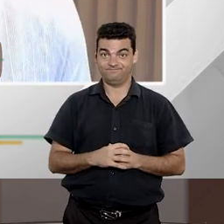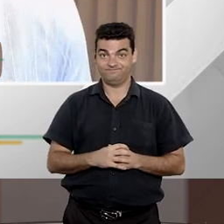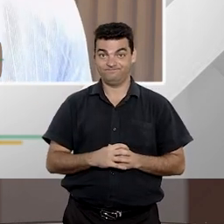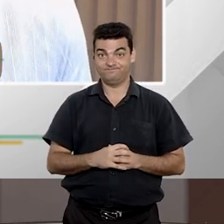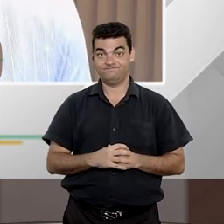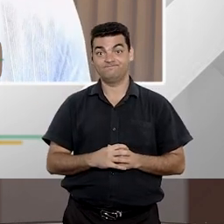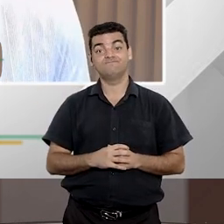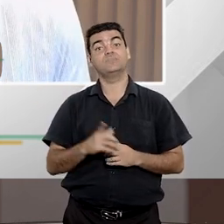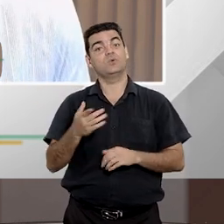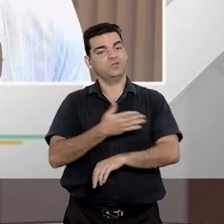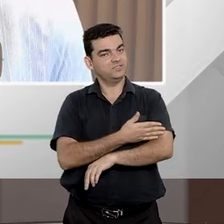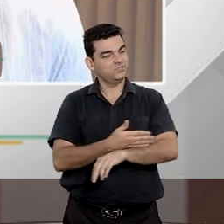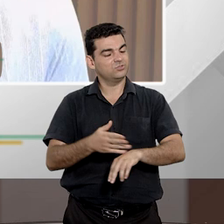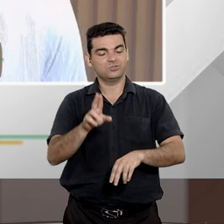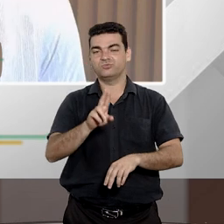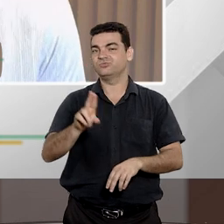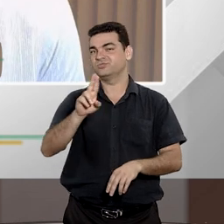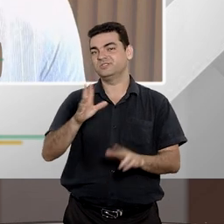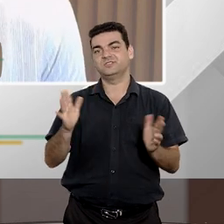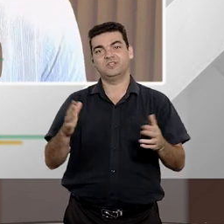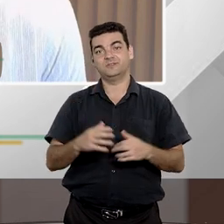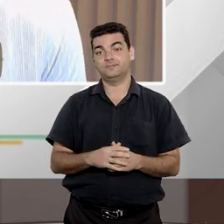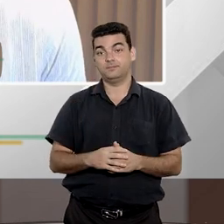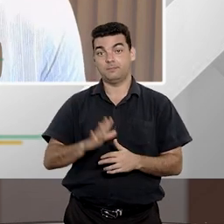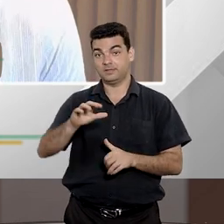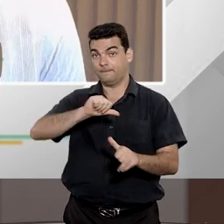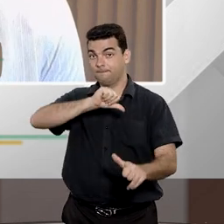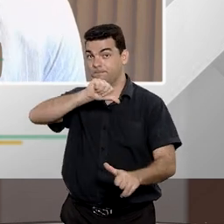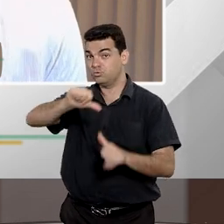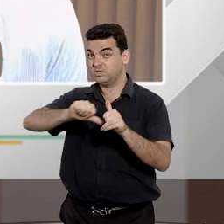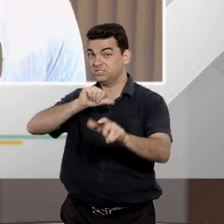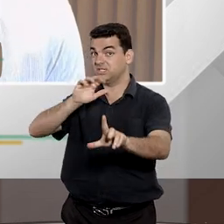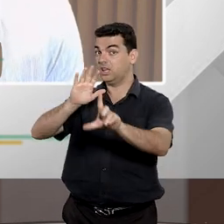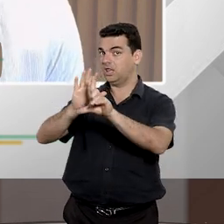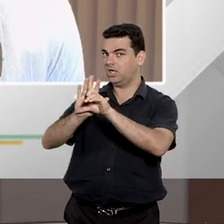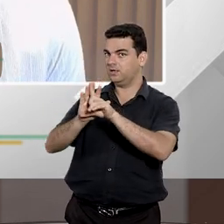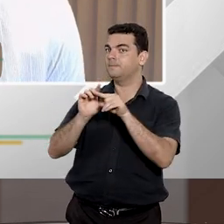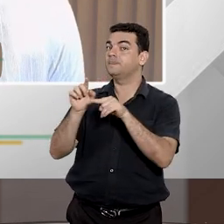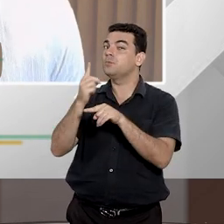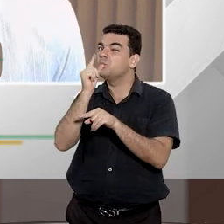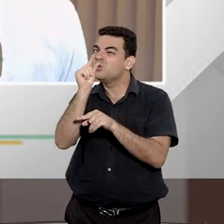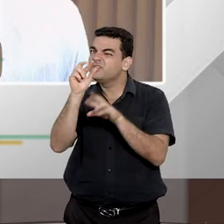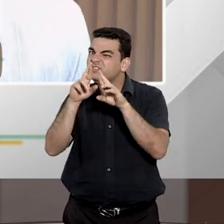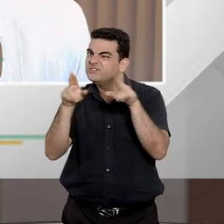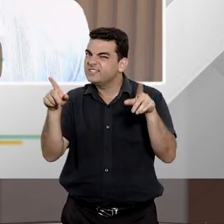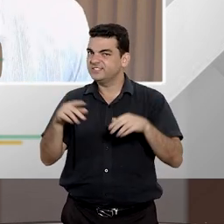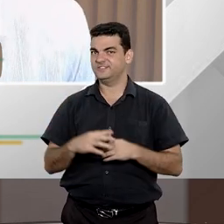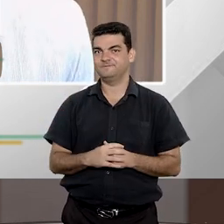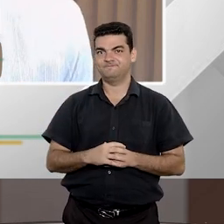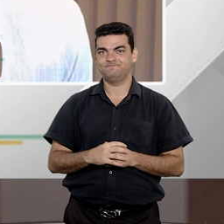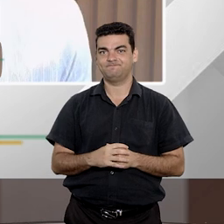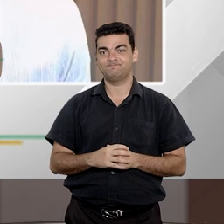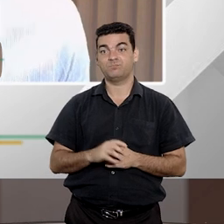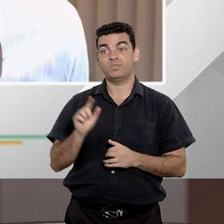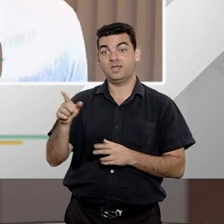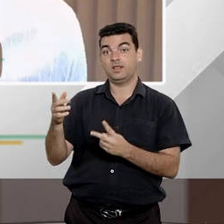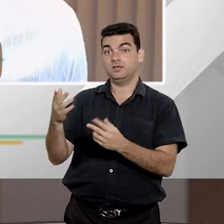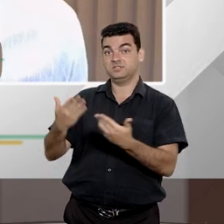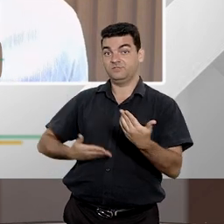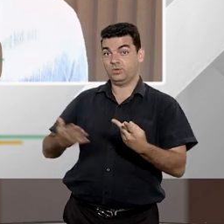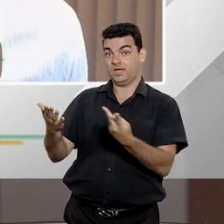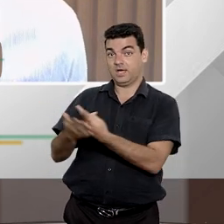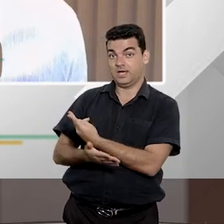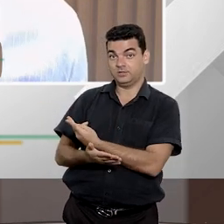sempre foi tratado dessa forma. Pela reforma da lei de improbidade há uma diferenciação. A ação de improbidade ela não